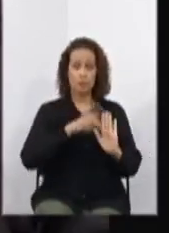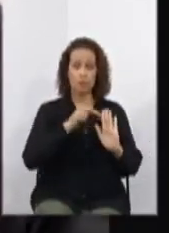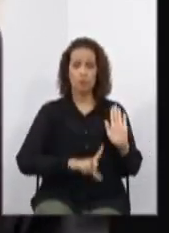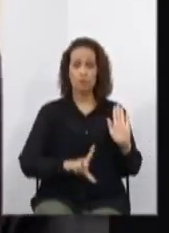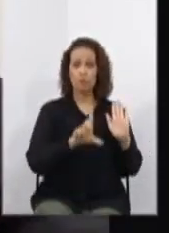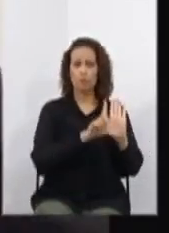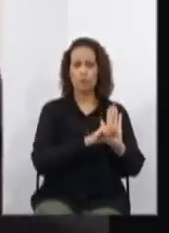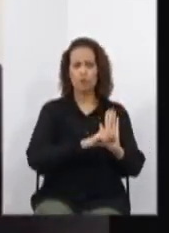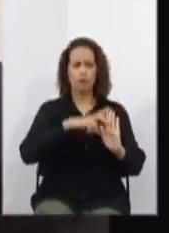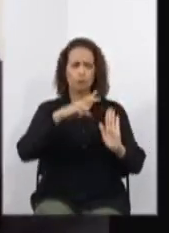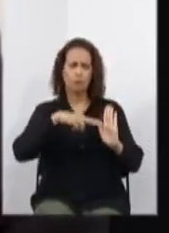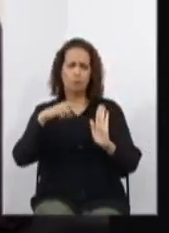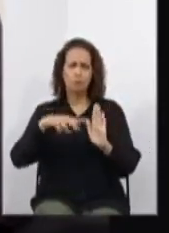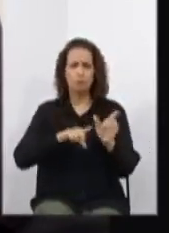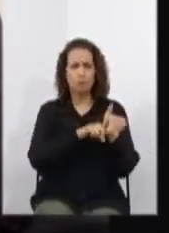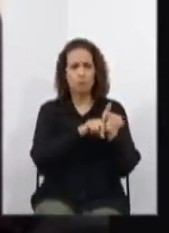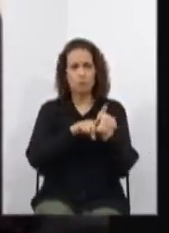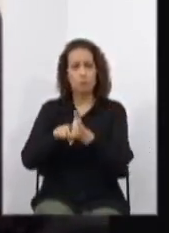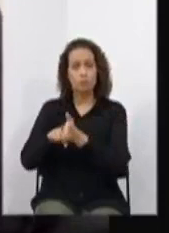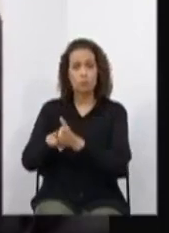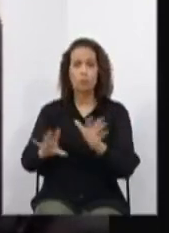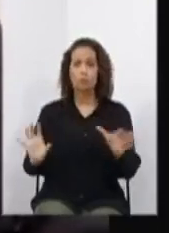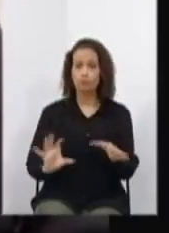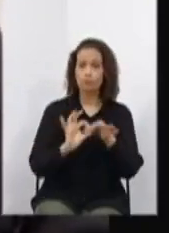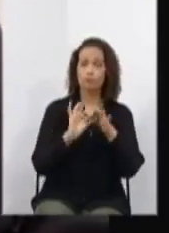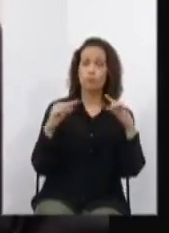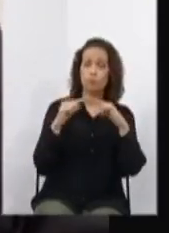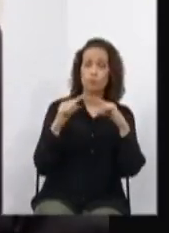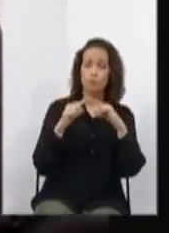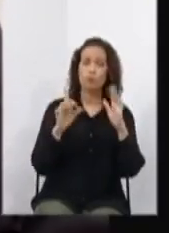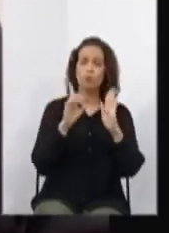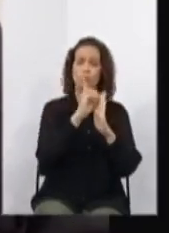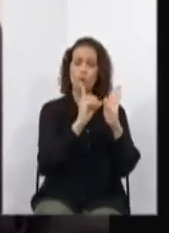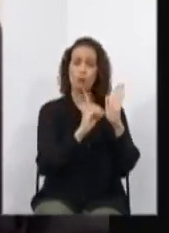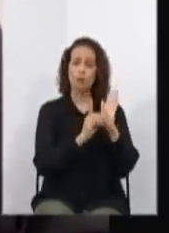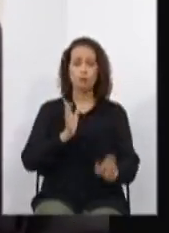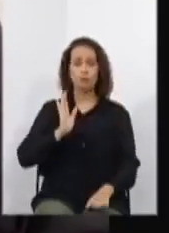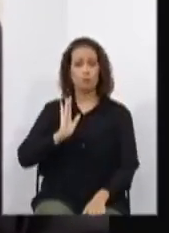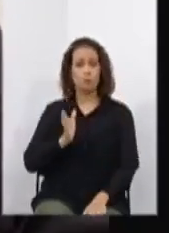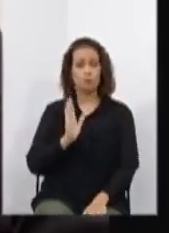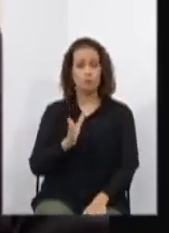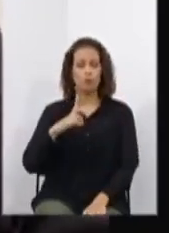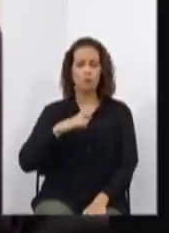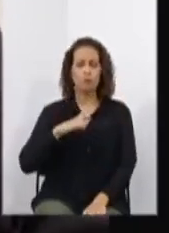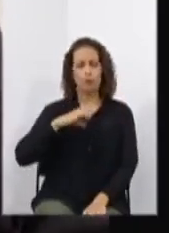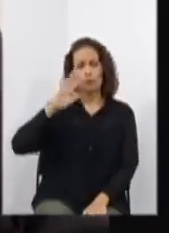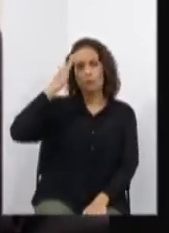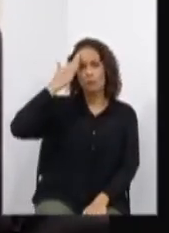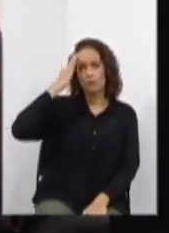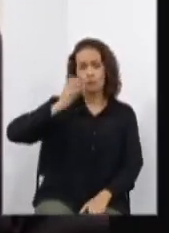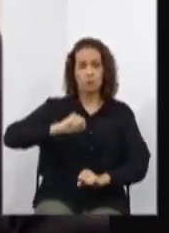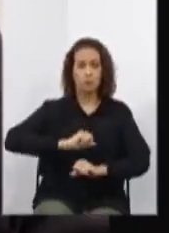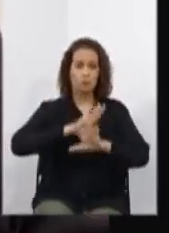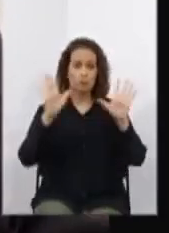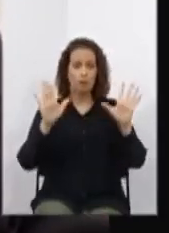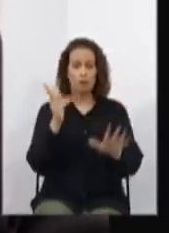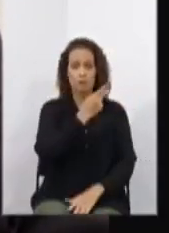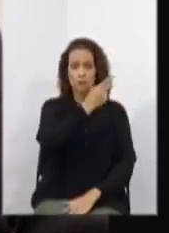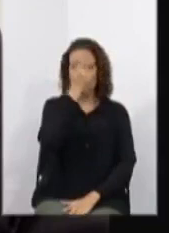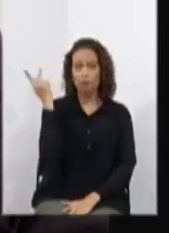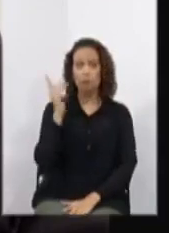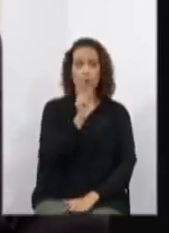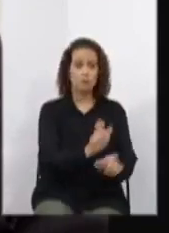lei em análise se alinha ao decreto, uma vez que se orienta pelo entendimento de que as pessoas